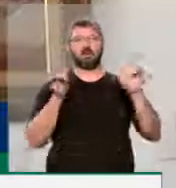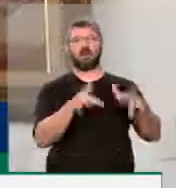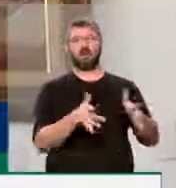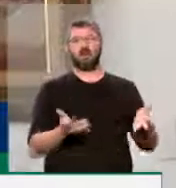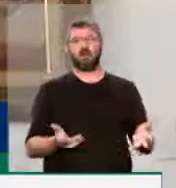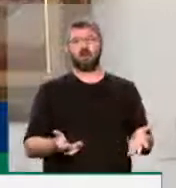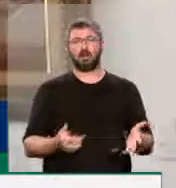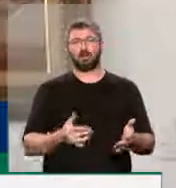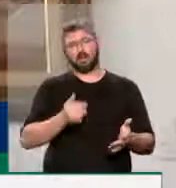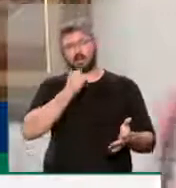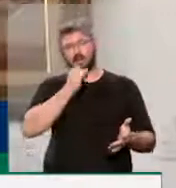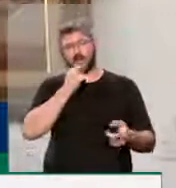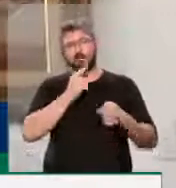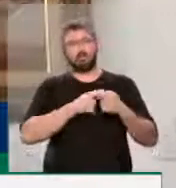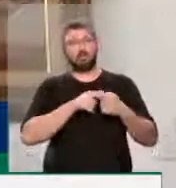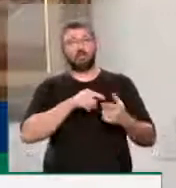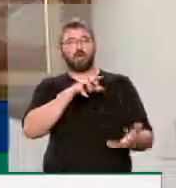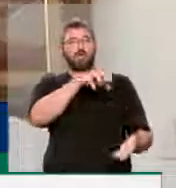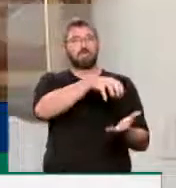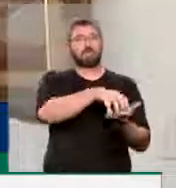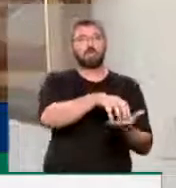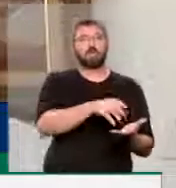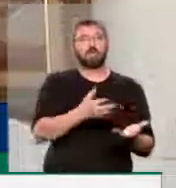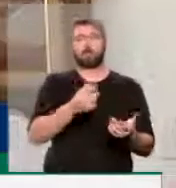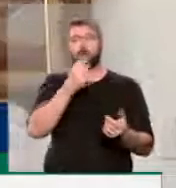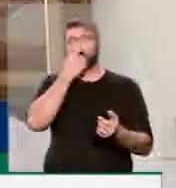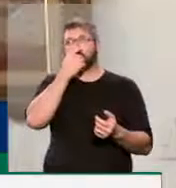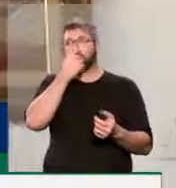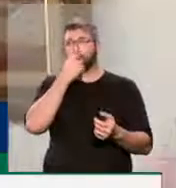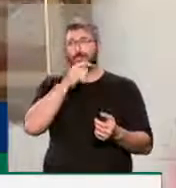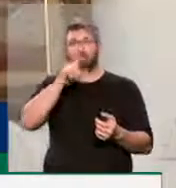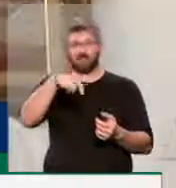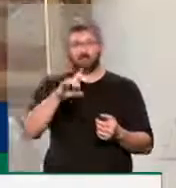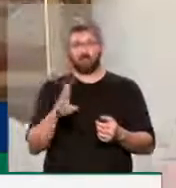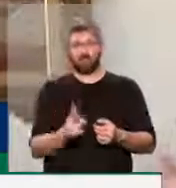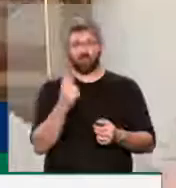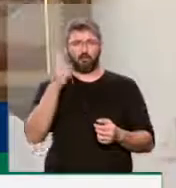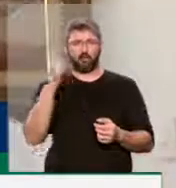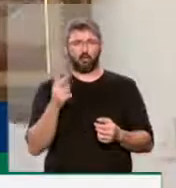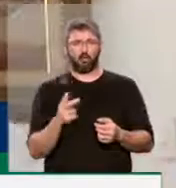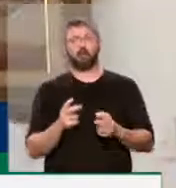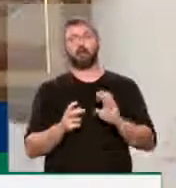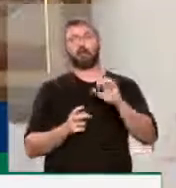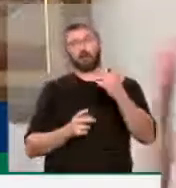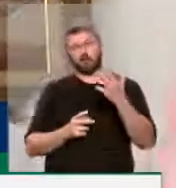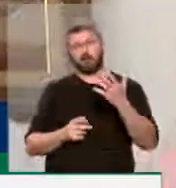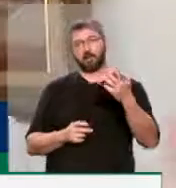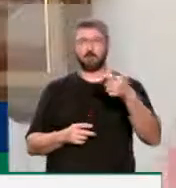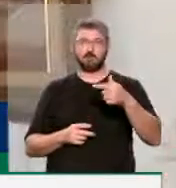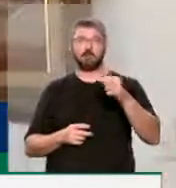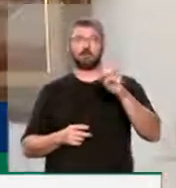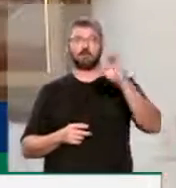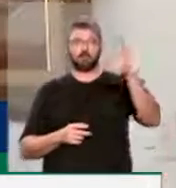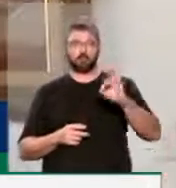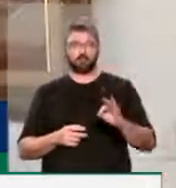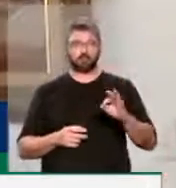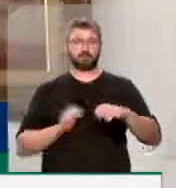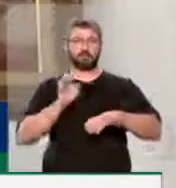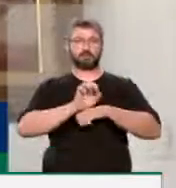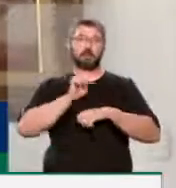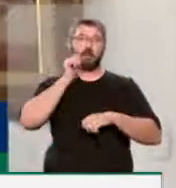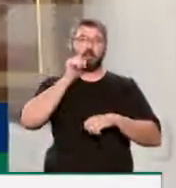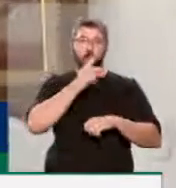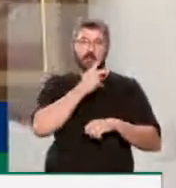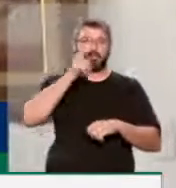abandono é triste porque é um centro que não é apenas de valorização, evidentemente. 70% da população do Estado do